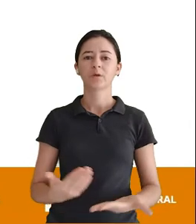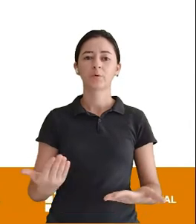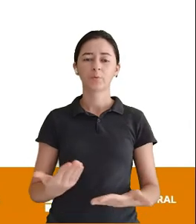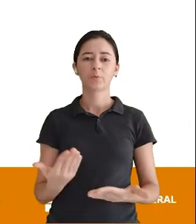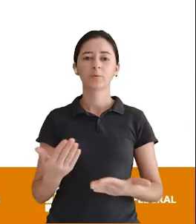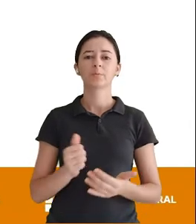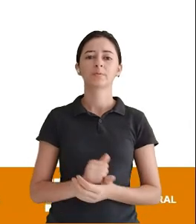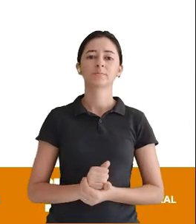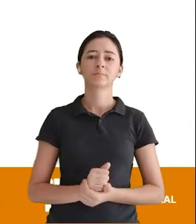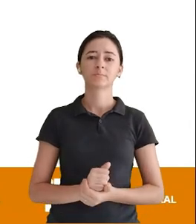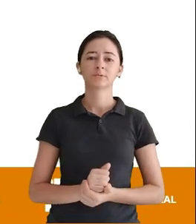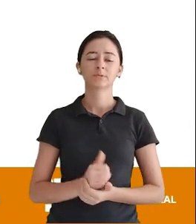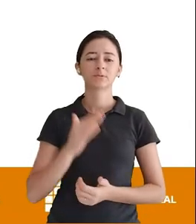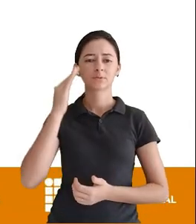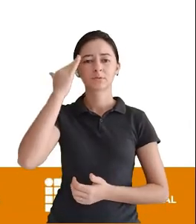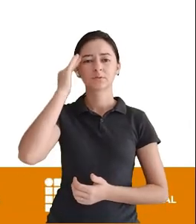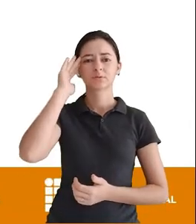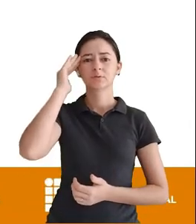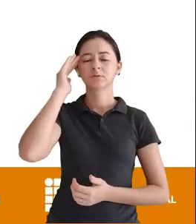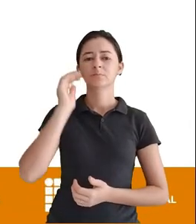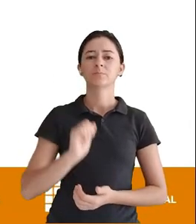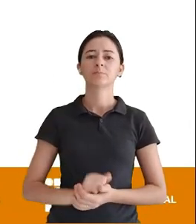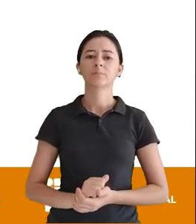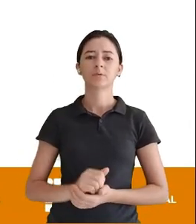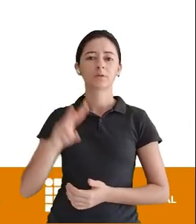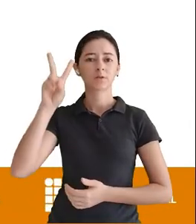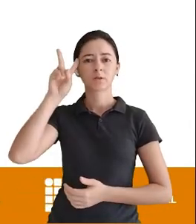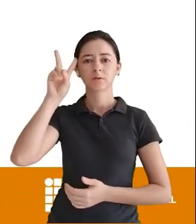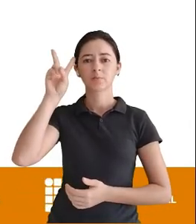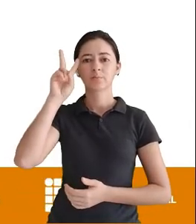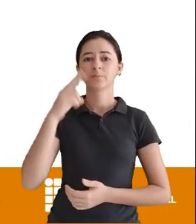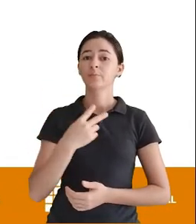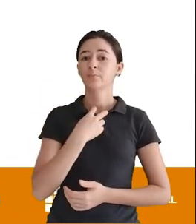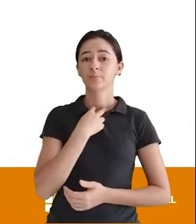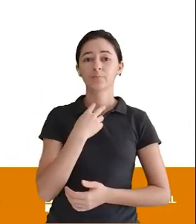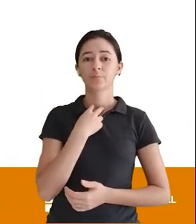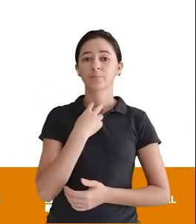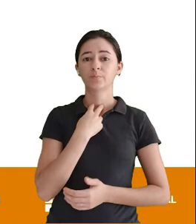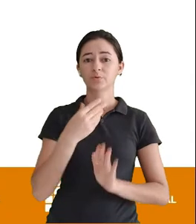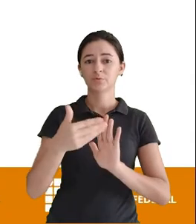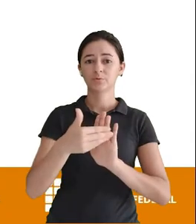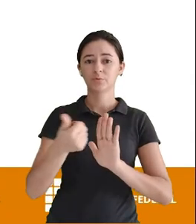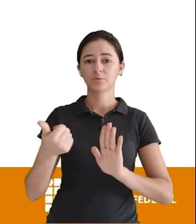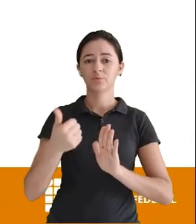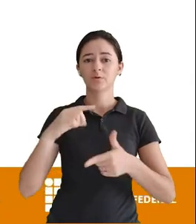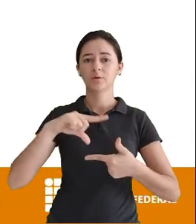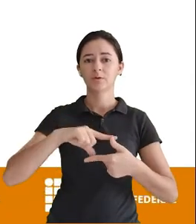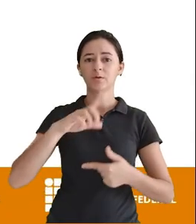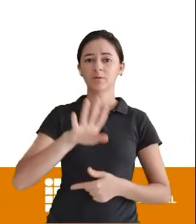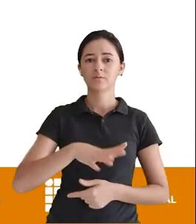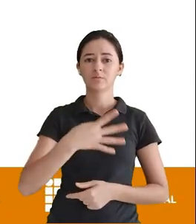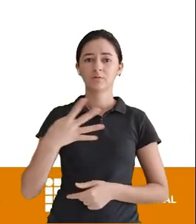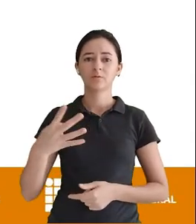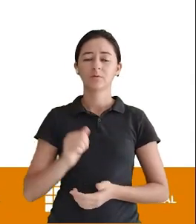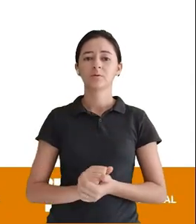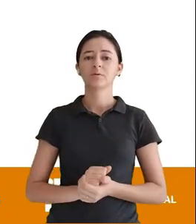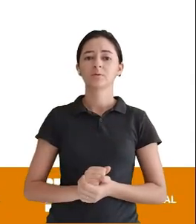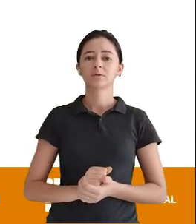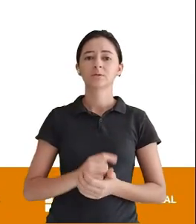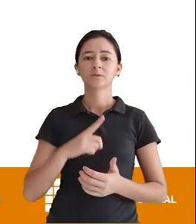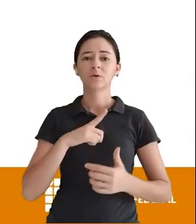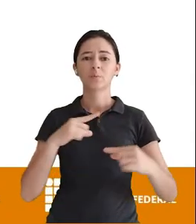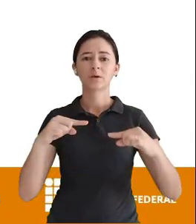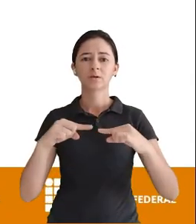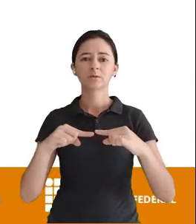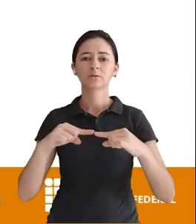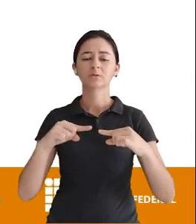material didático Então Lembre-se Não é possível Excluir Uma tabela Que possua Registros Dependentes